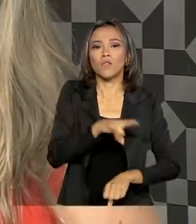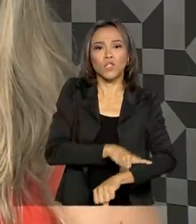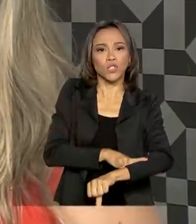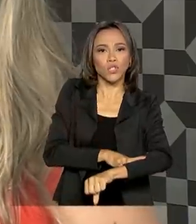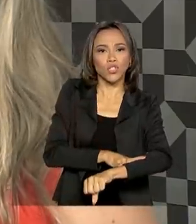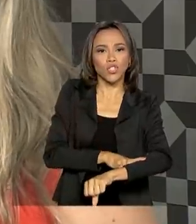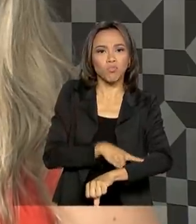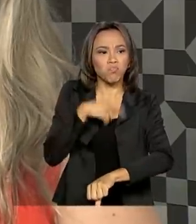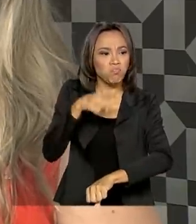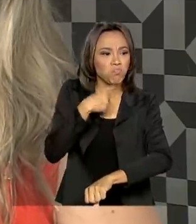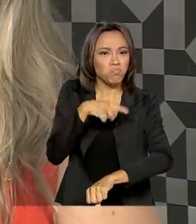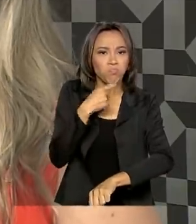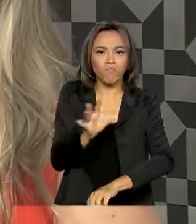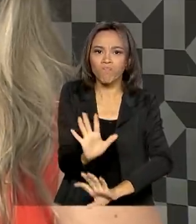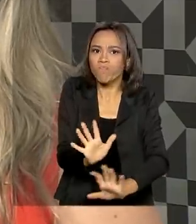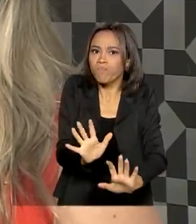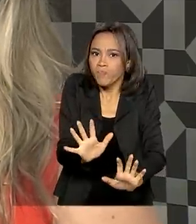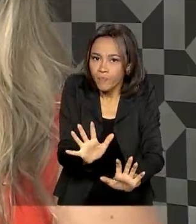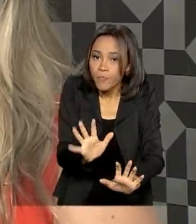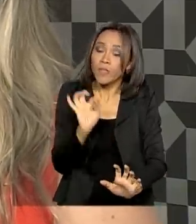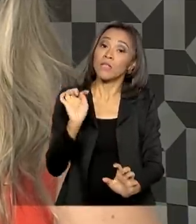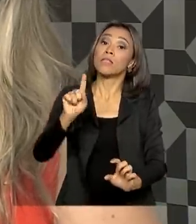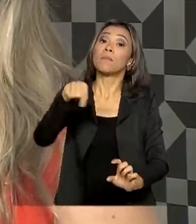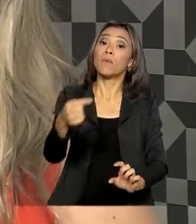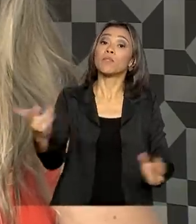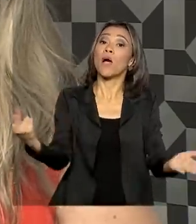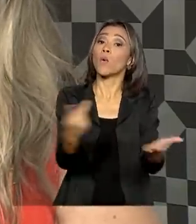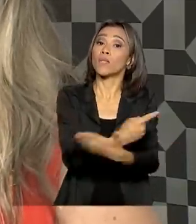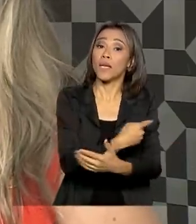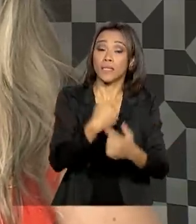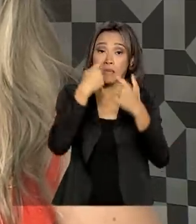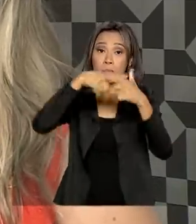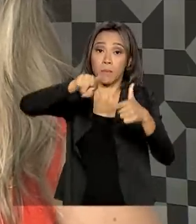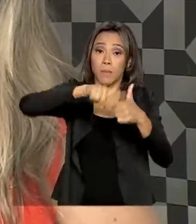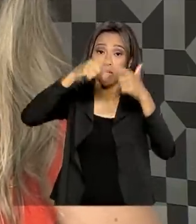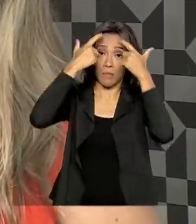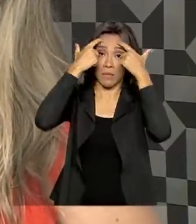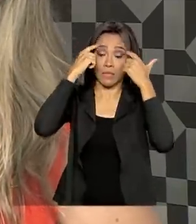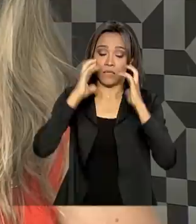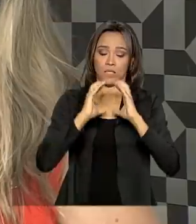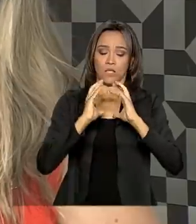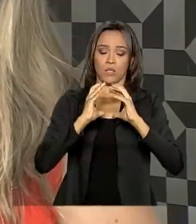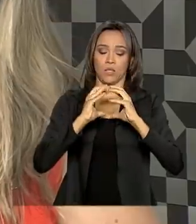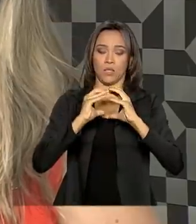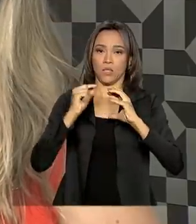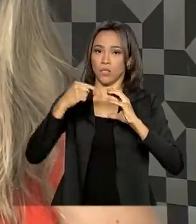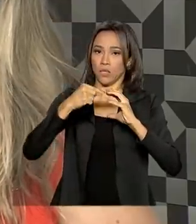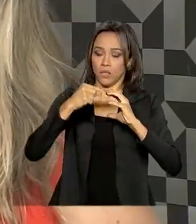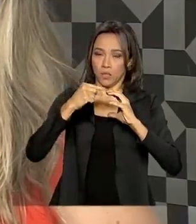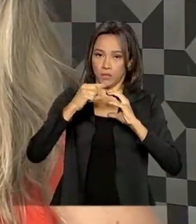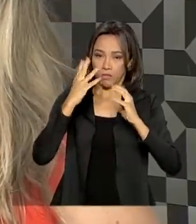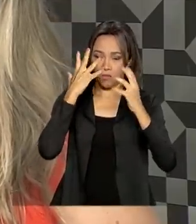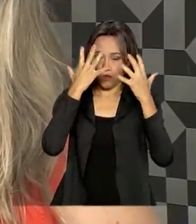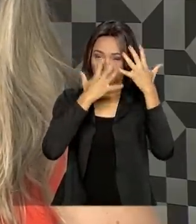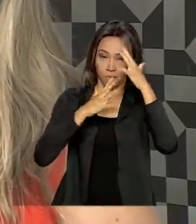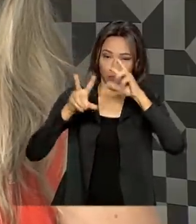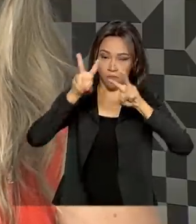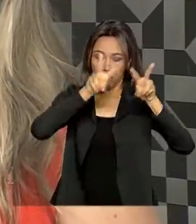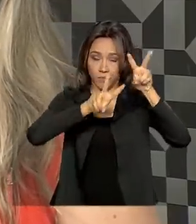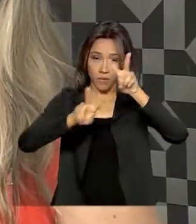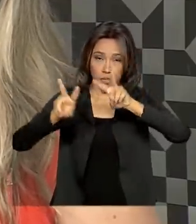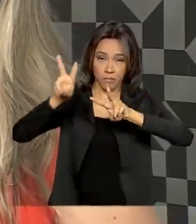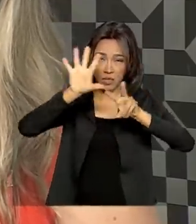Logo em seguida, elas podem apresentar um quadro neurológico associado, muitas vezes com uma turvação visual,